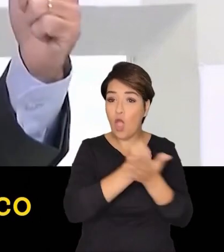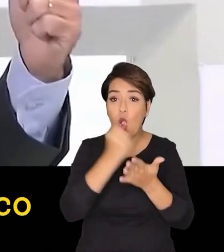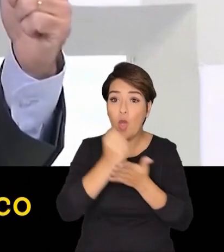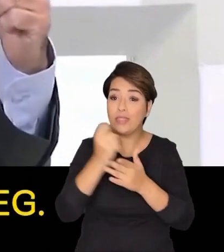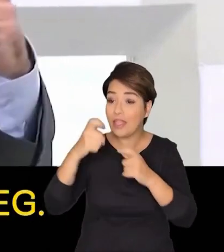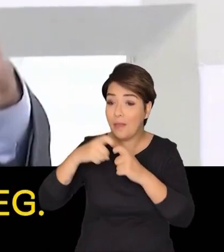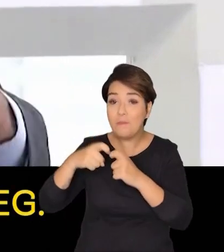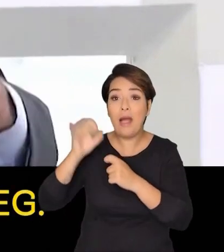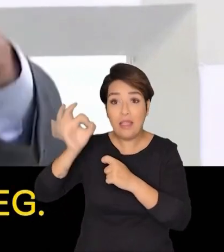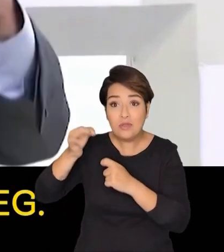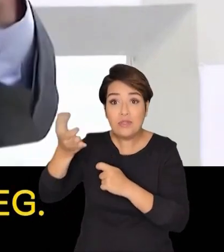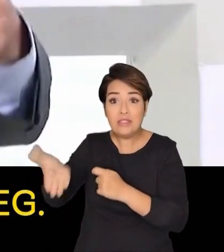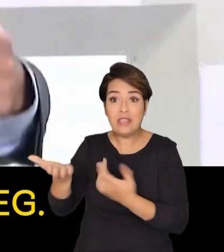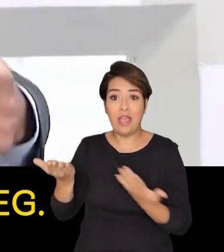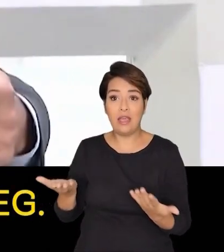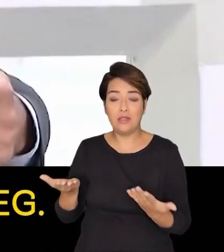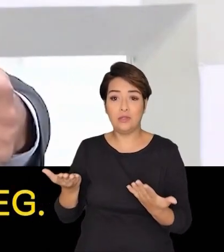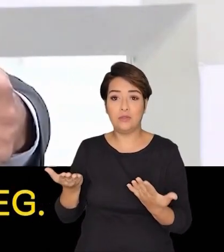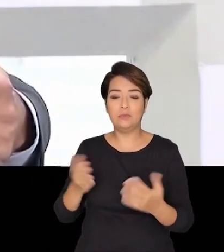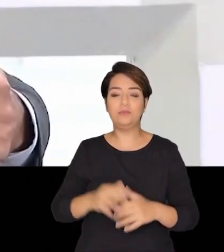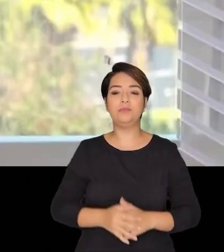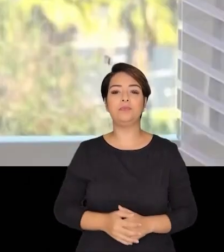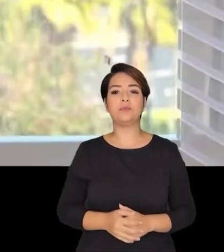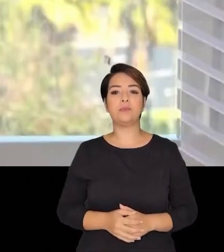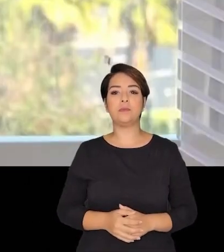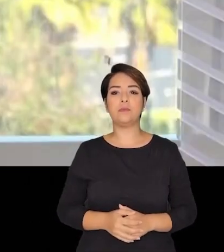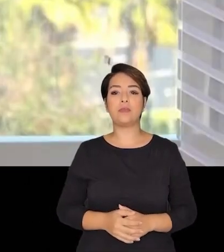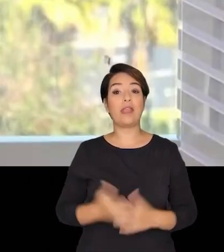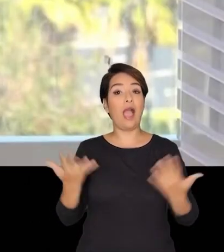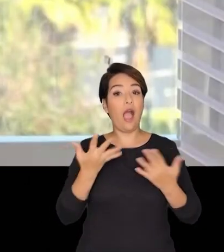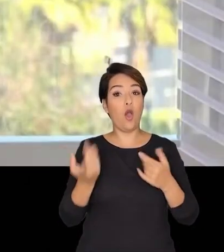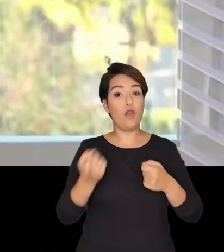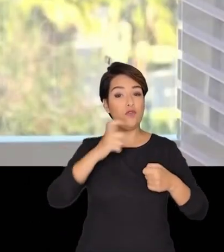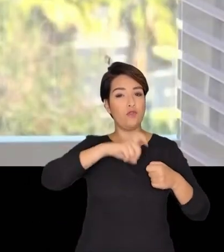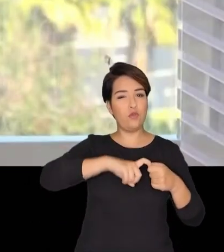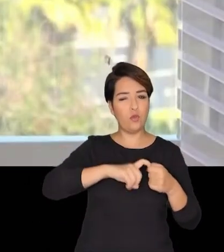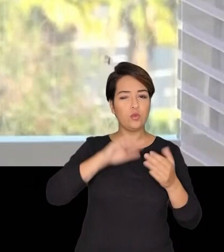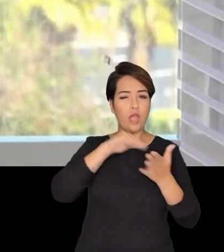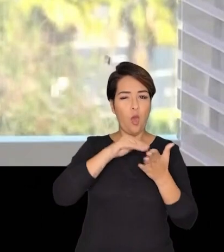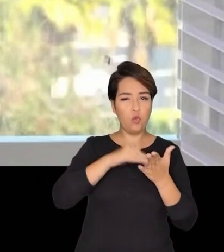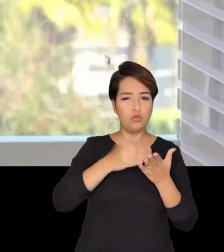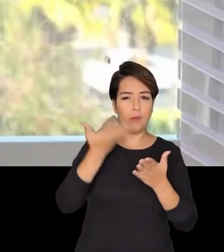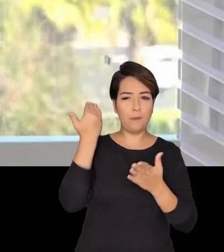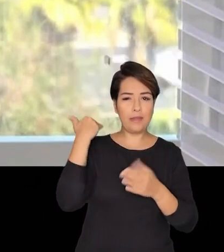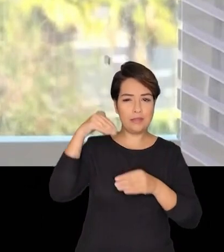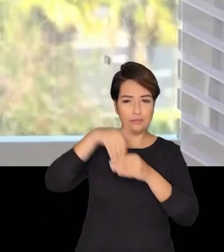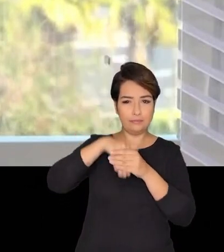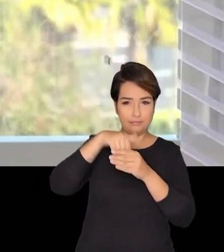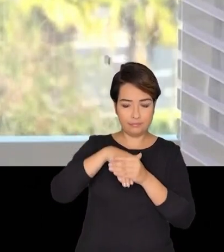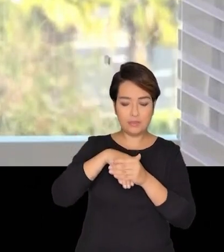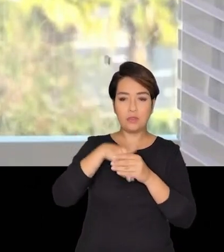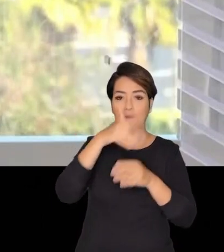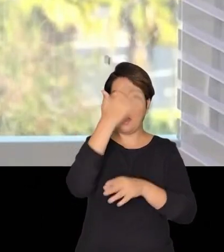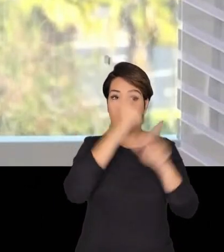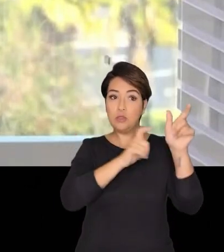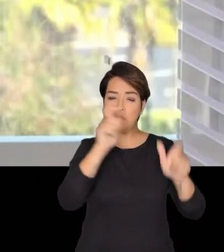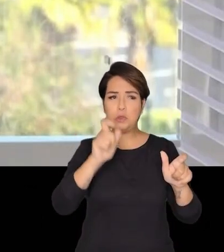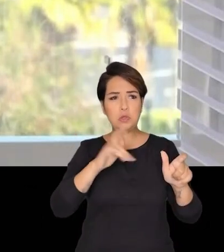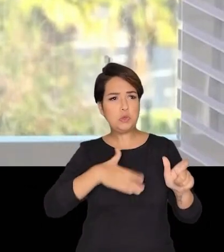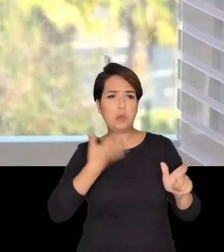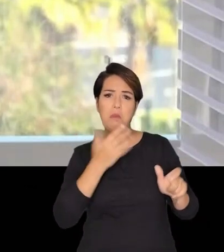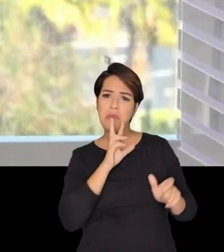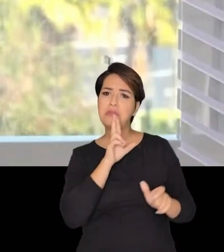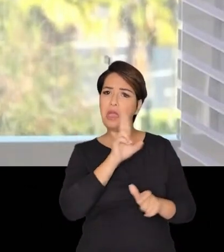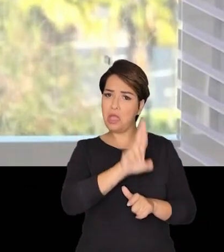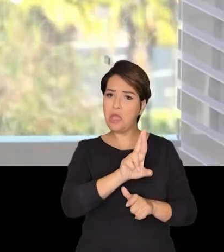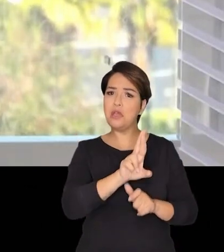contratando médico para eu não ficar quatro anos na fila do CISREG eu vou retornar um pouquinho aquela última eleição em que as pessoas